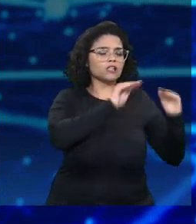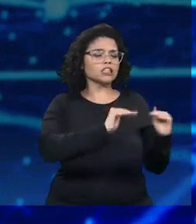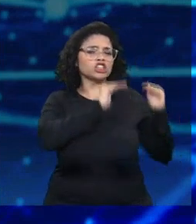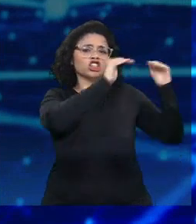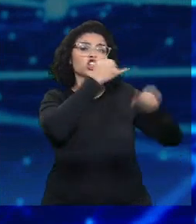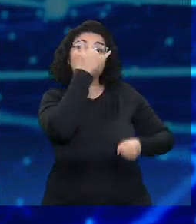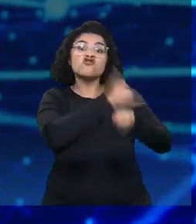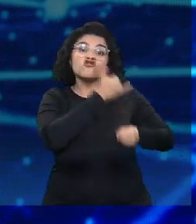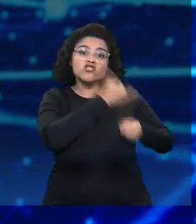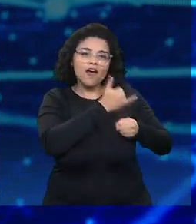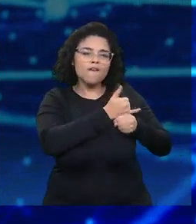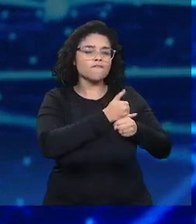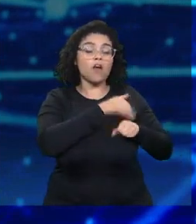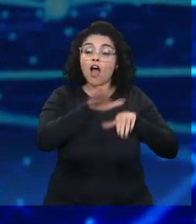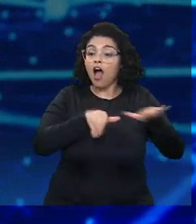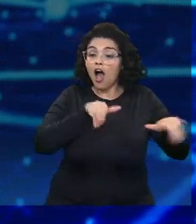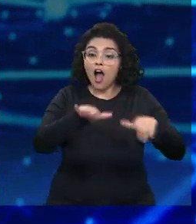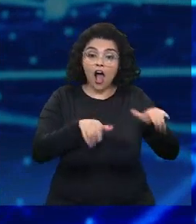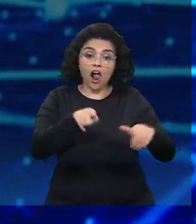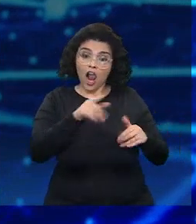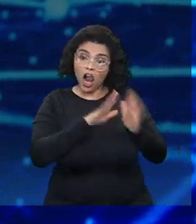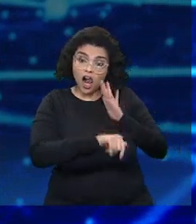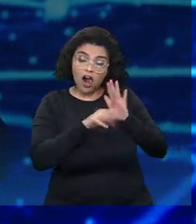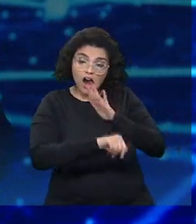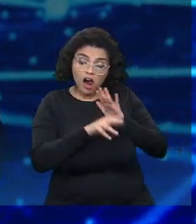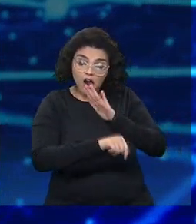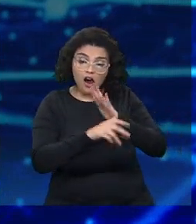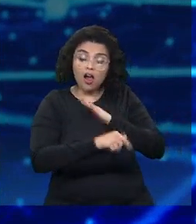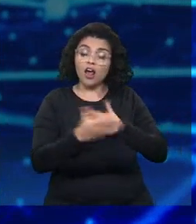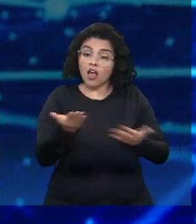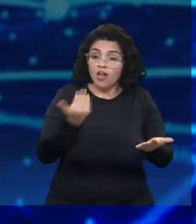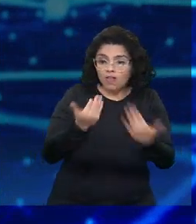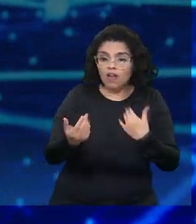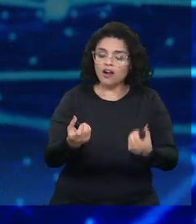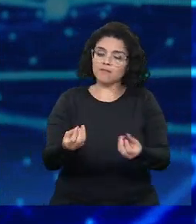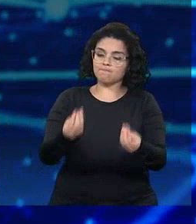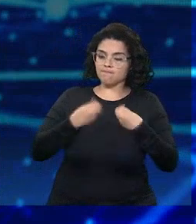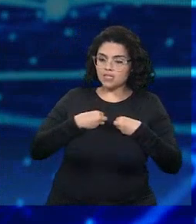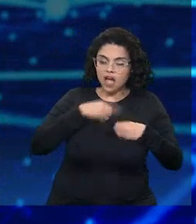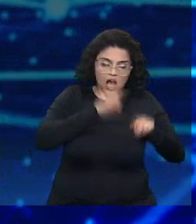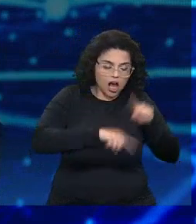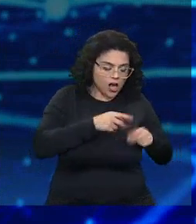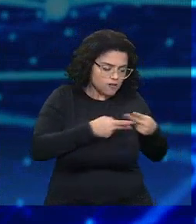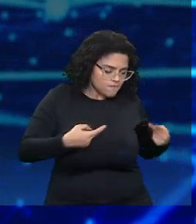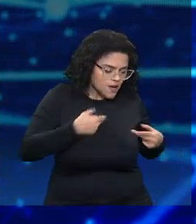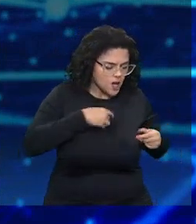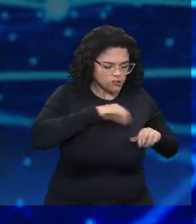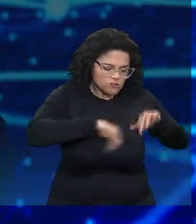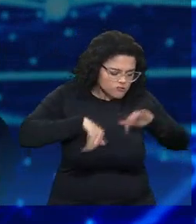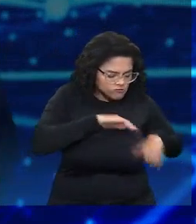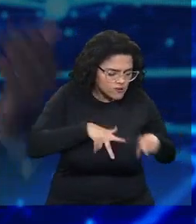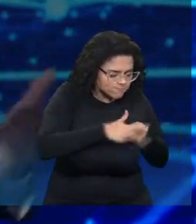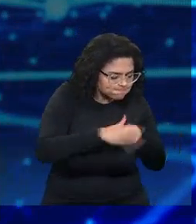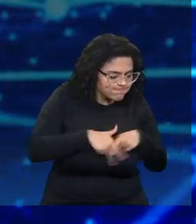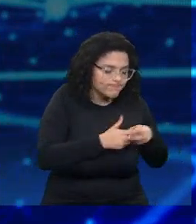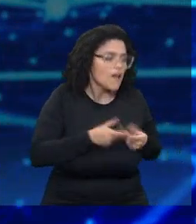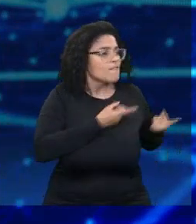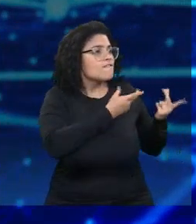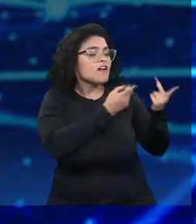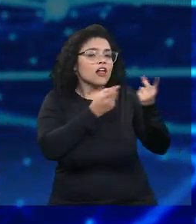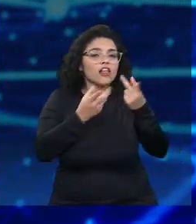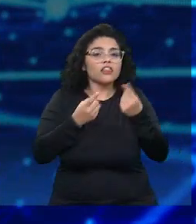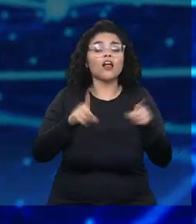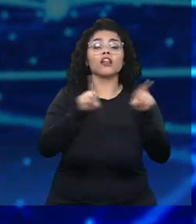receptadores do que é roubado justamente para repassar ou para desmontar, para desmanchar ou até para